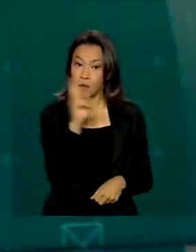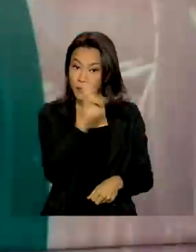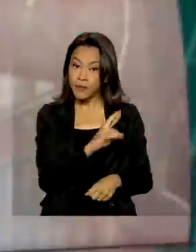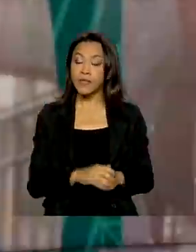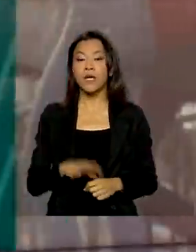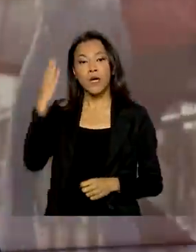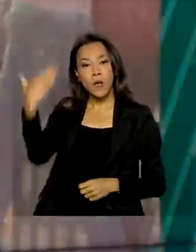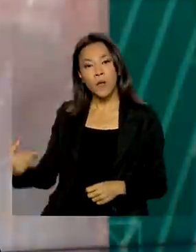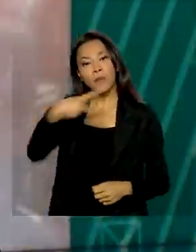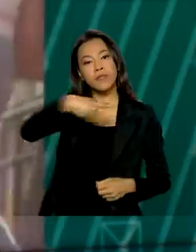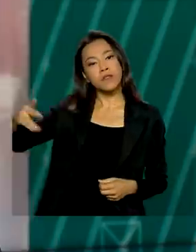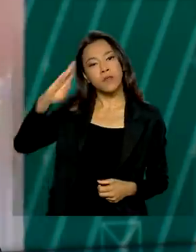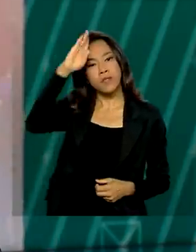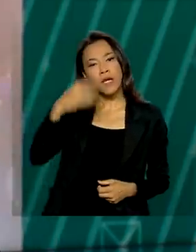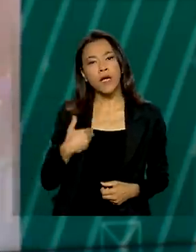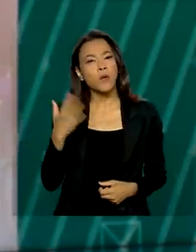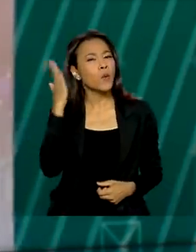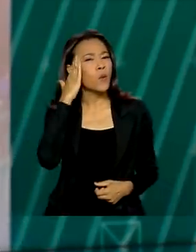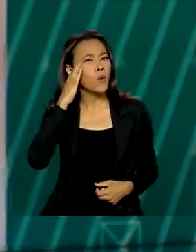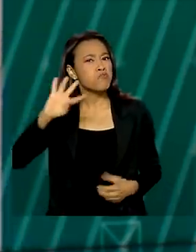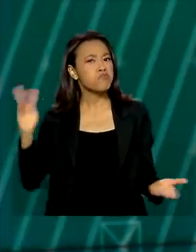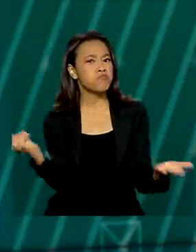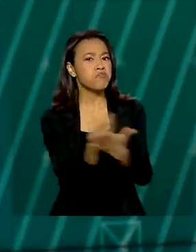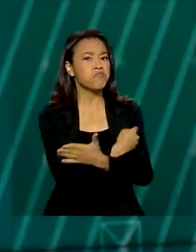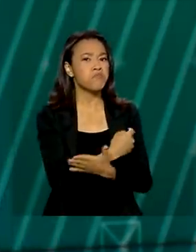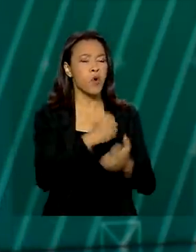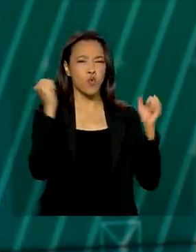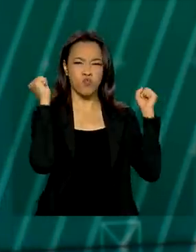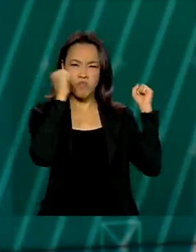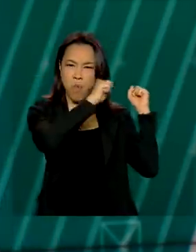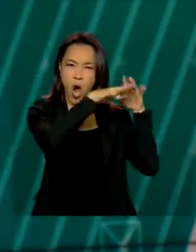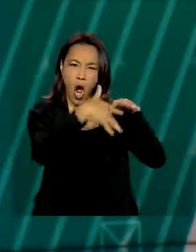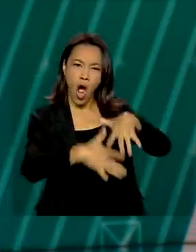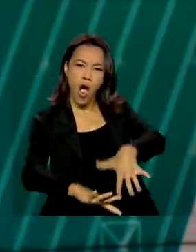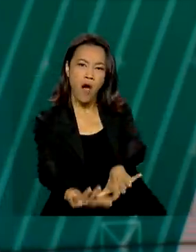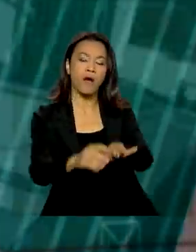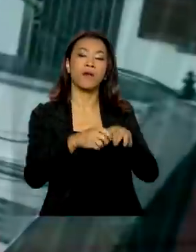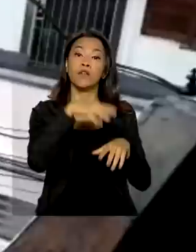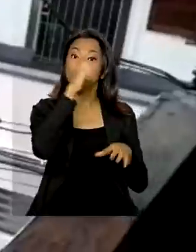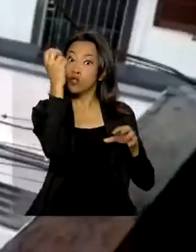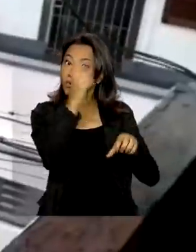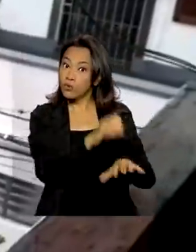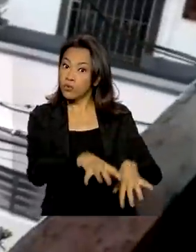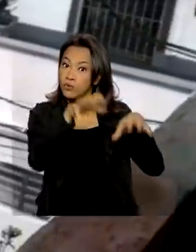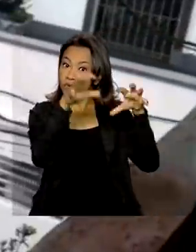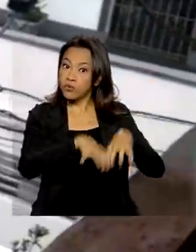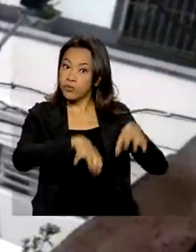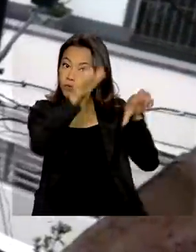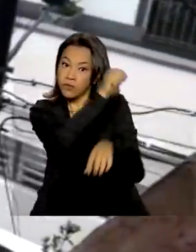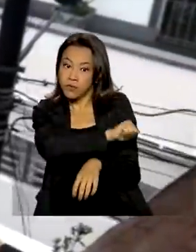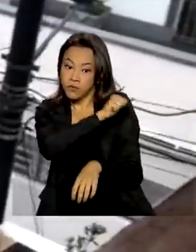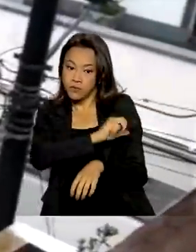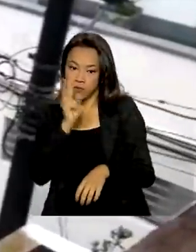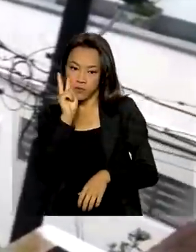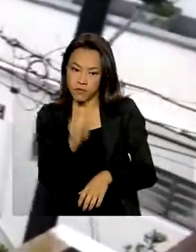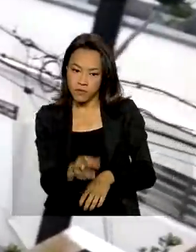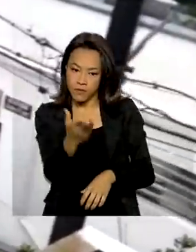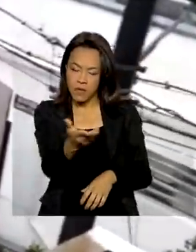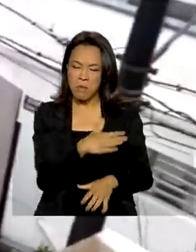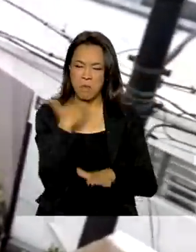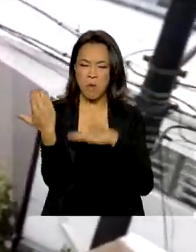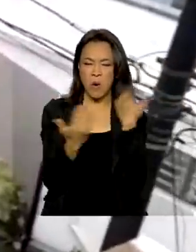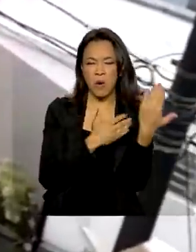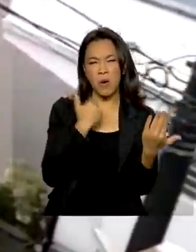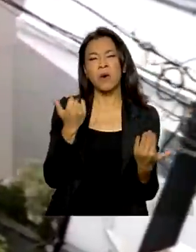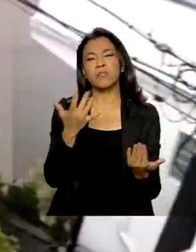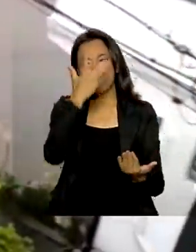Bolsonaro tomou conhecimento das fortes chuvas que atingiram Petrópolis, no Rio de Janeiro. O temporal na região serrana do Rio deixou mortos